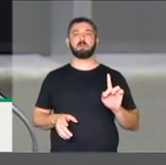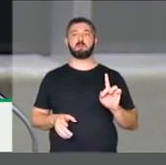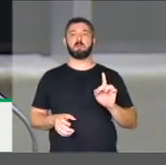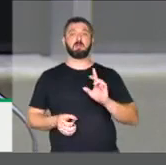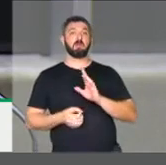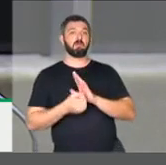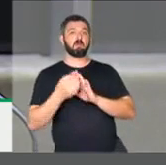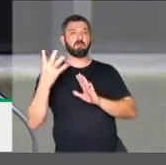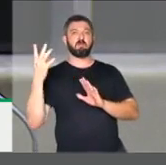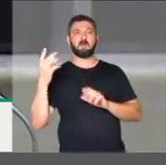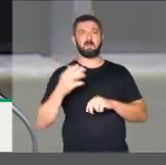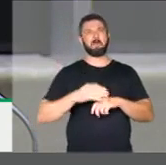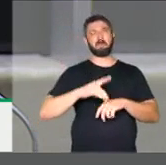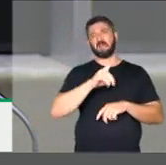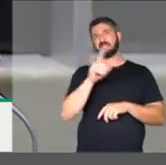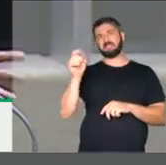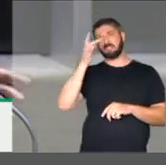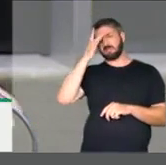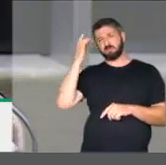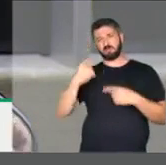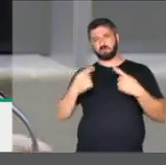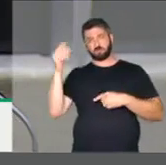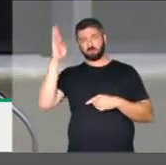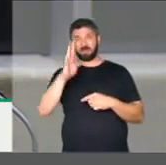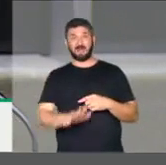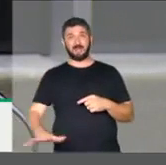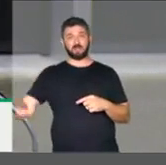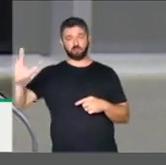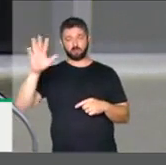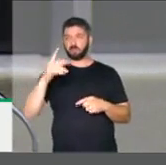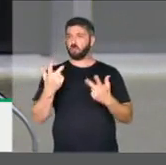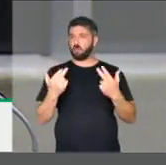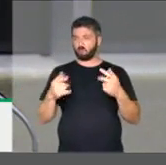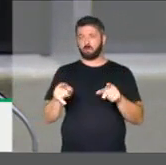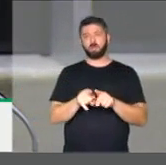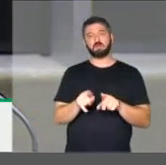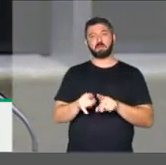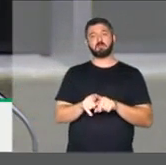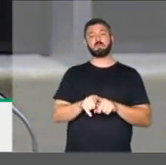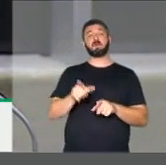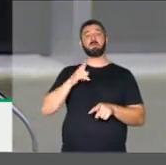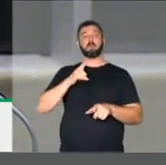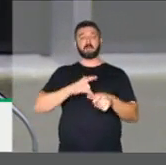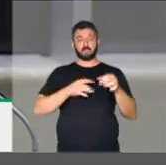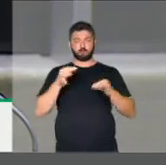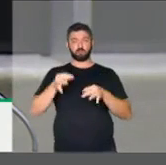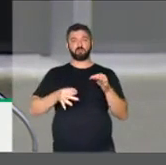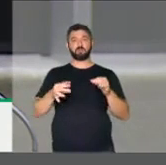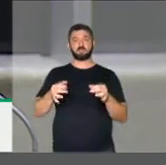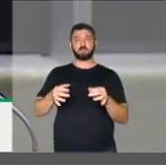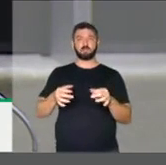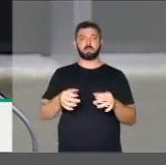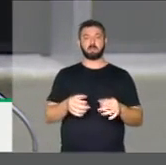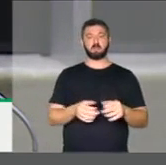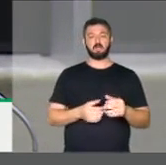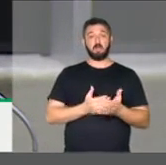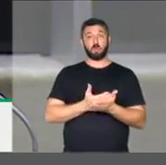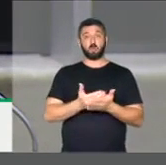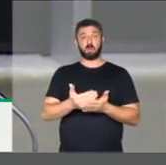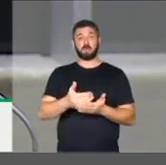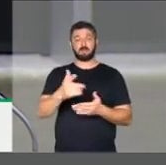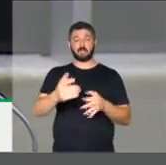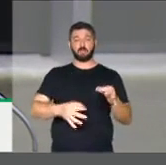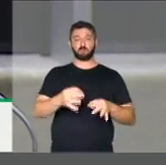Dezenas, centenas de políticos Brasil afora também terão que se justificar a partir da primeira instância